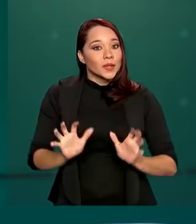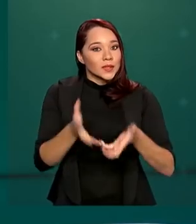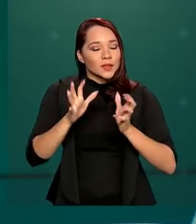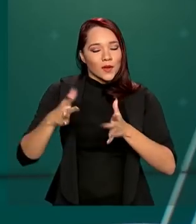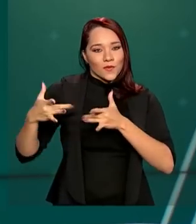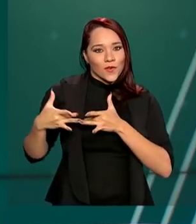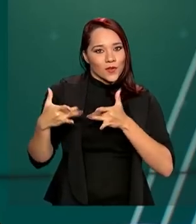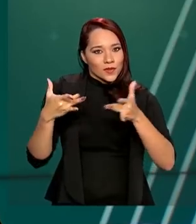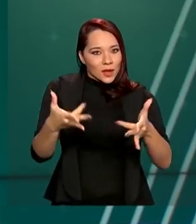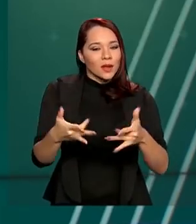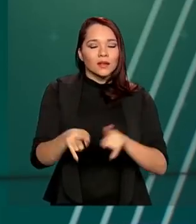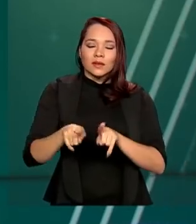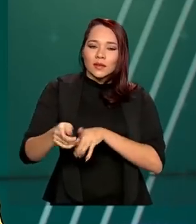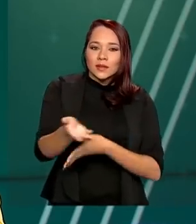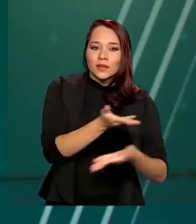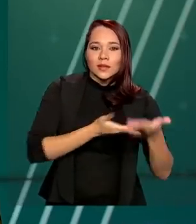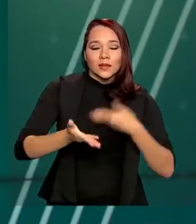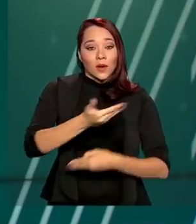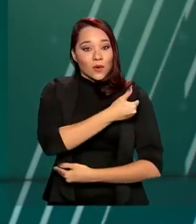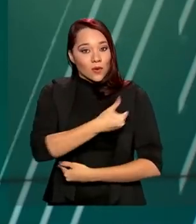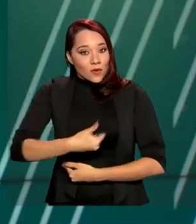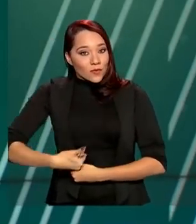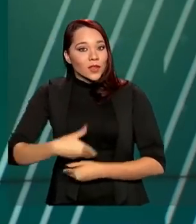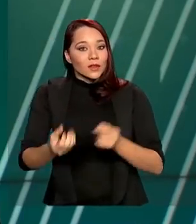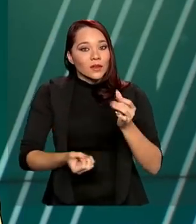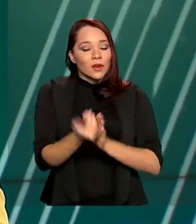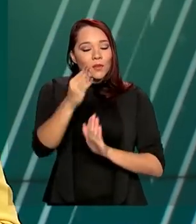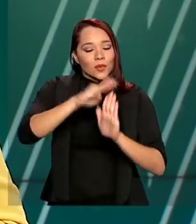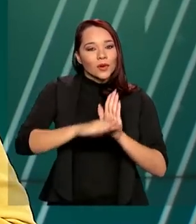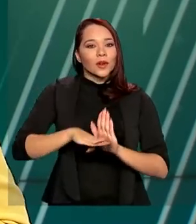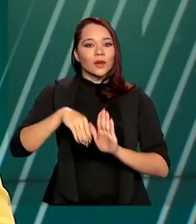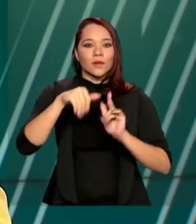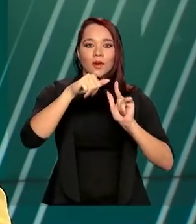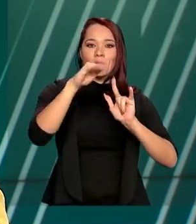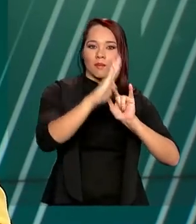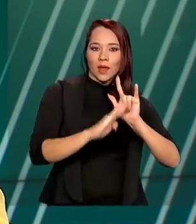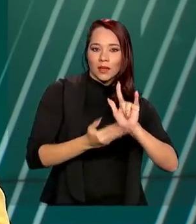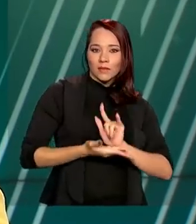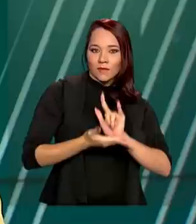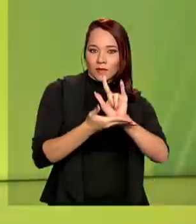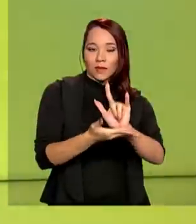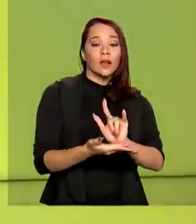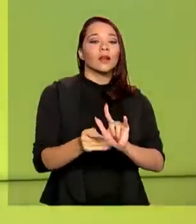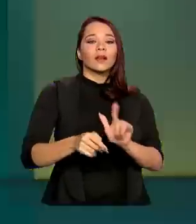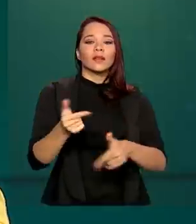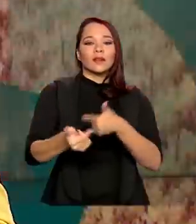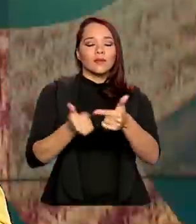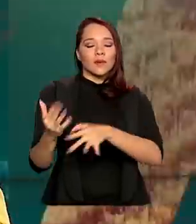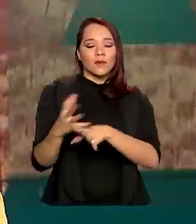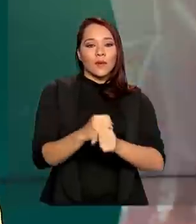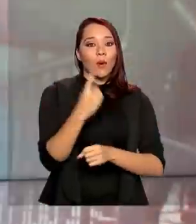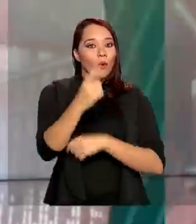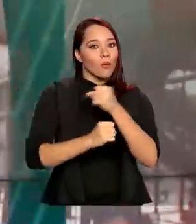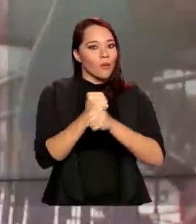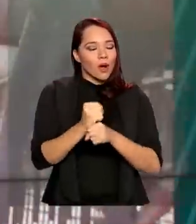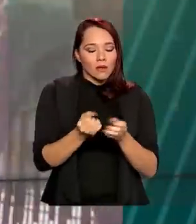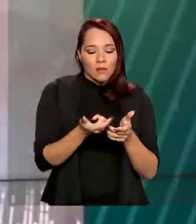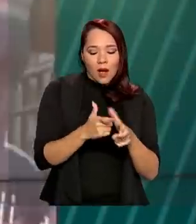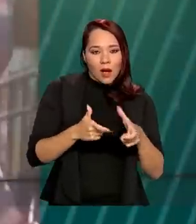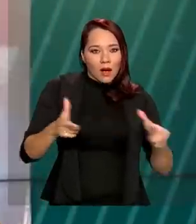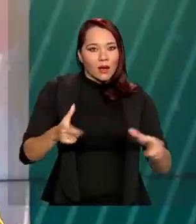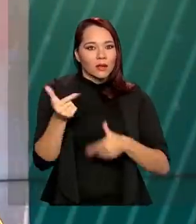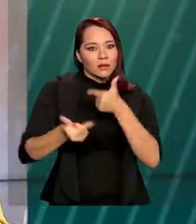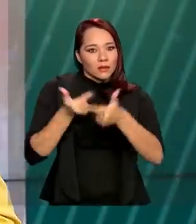voluntariado e a solidariedade, o governo federal criou o programa Pátria Voluntária. O trabalho completou um ano e ampliou a